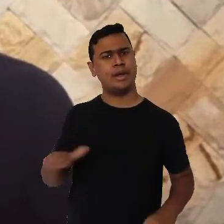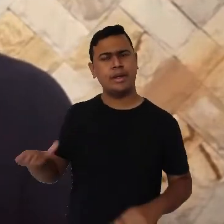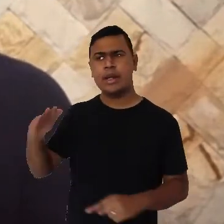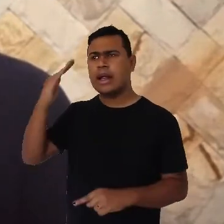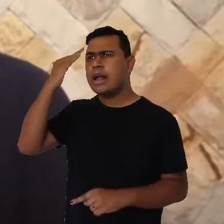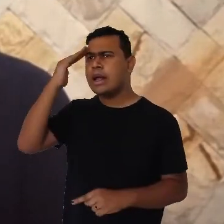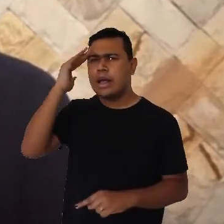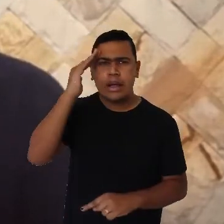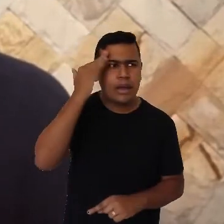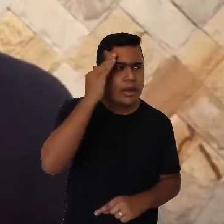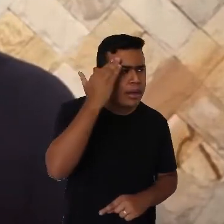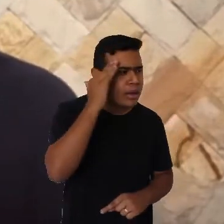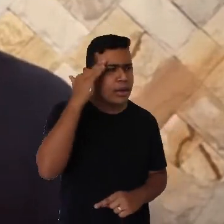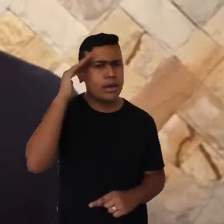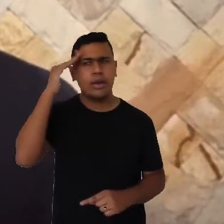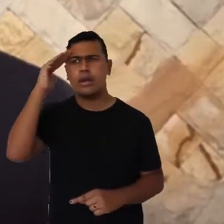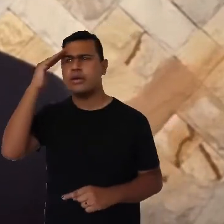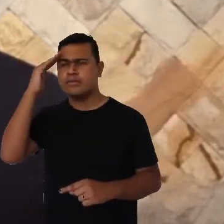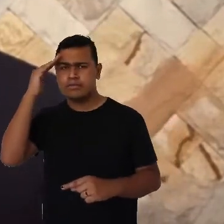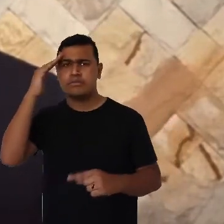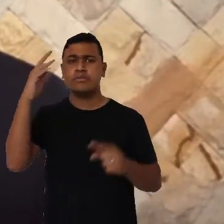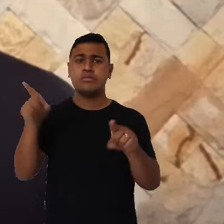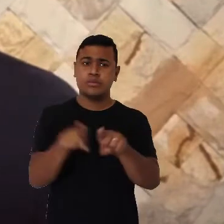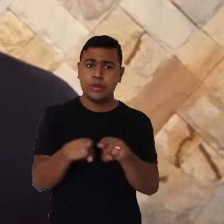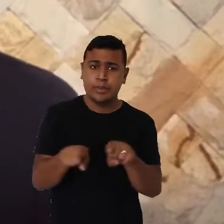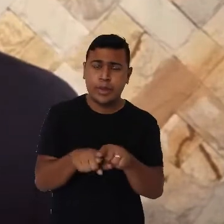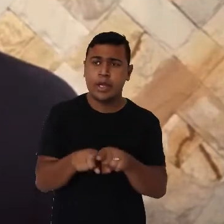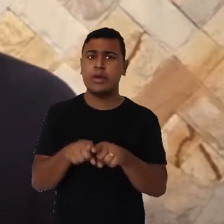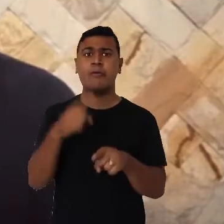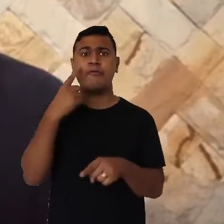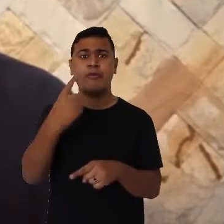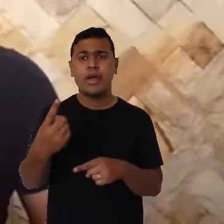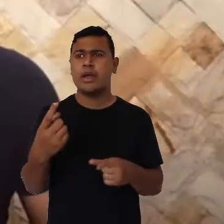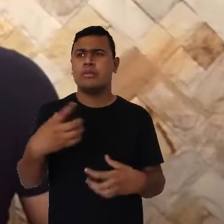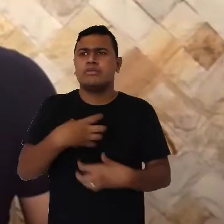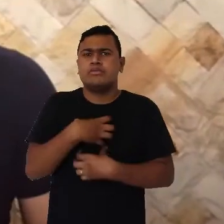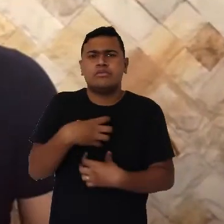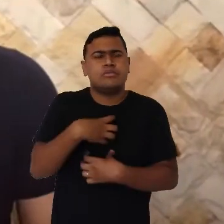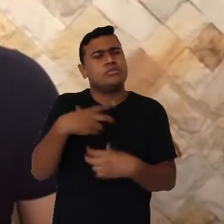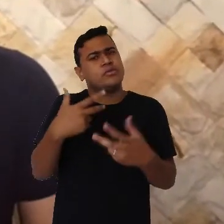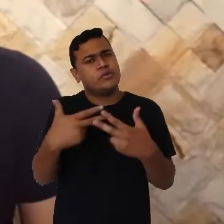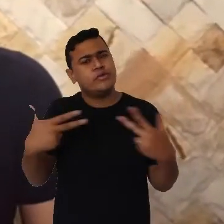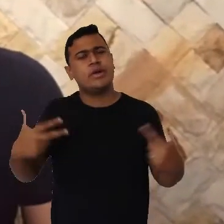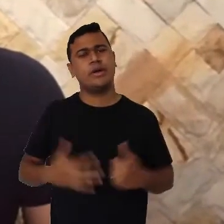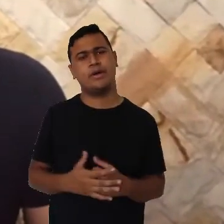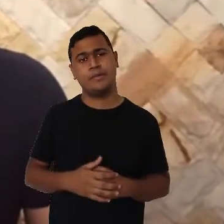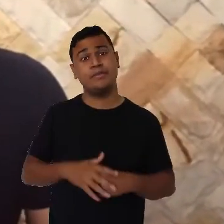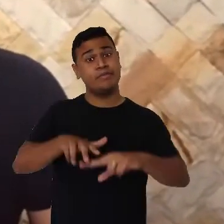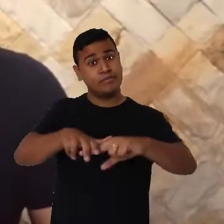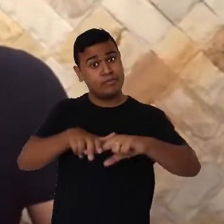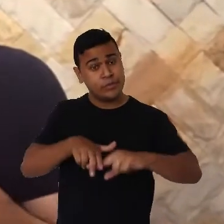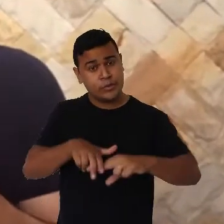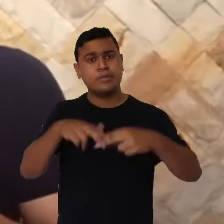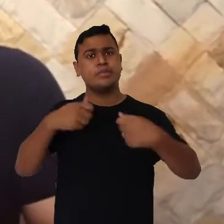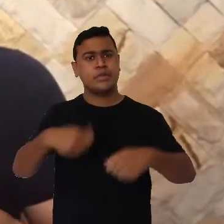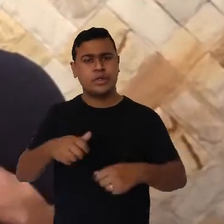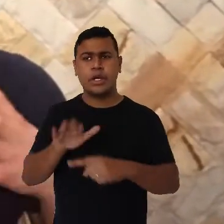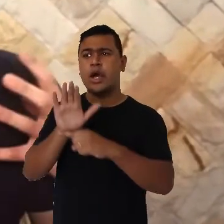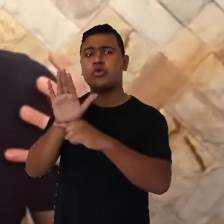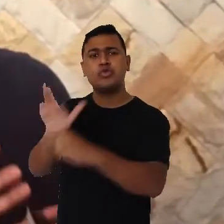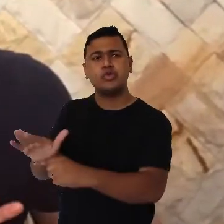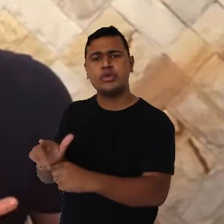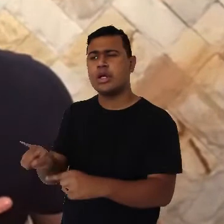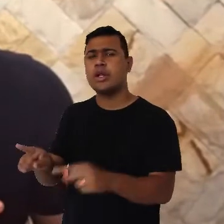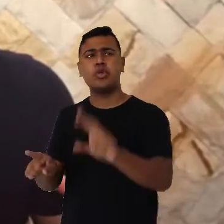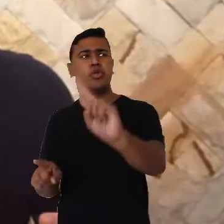entender e a lidar com as suas próprias emoções. Por isso, eles devem ajudar as crianças a nomear